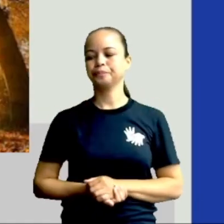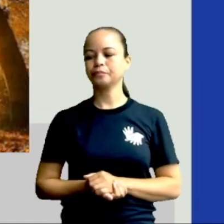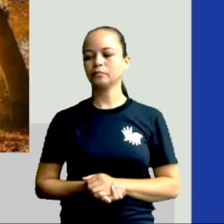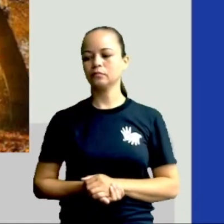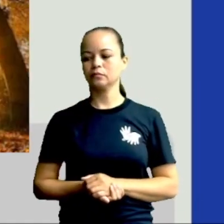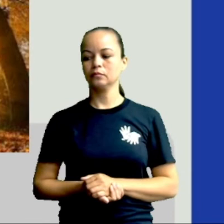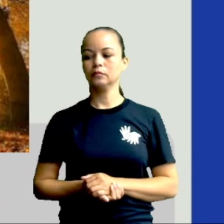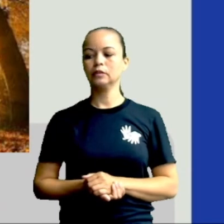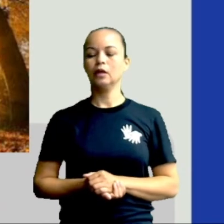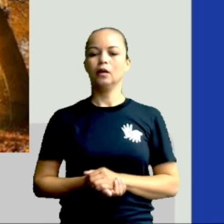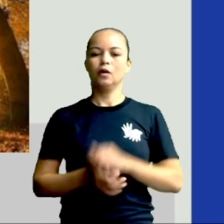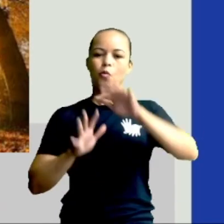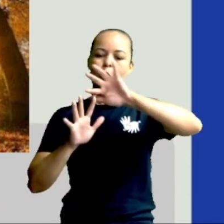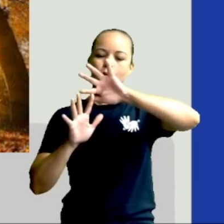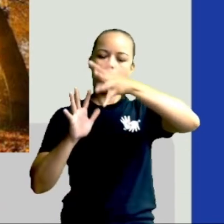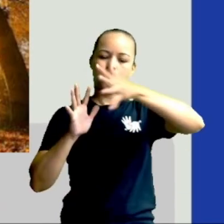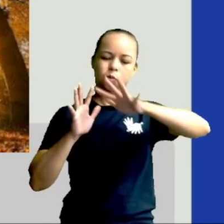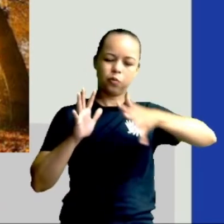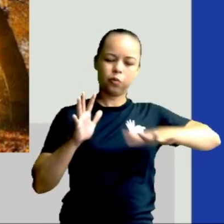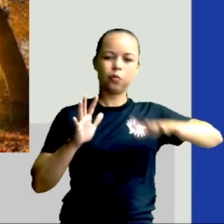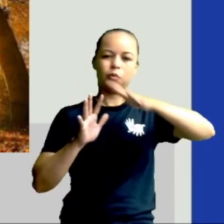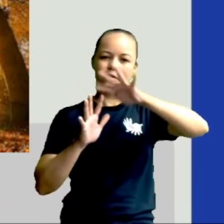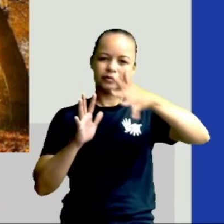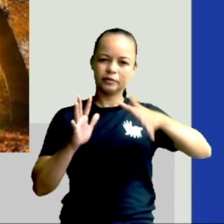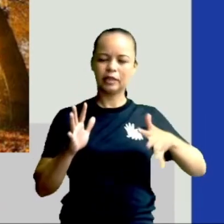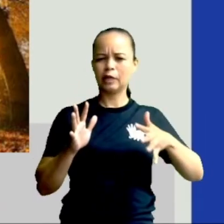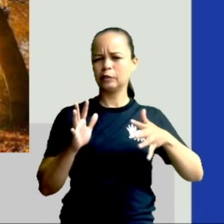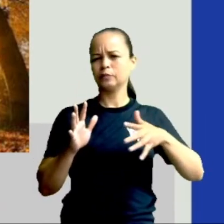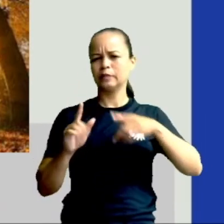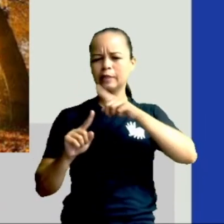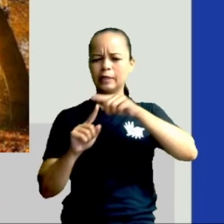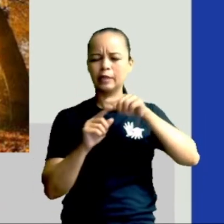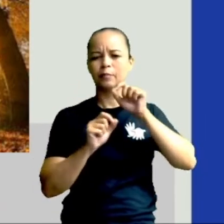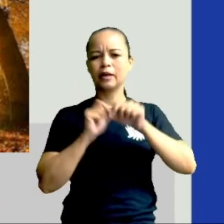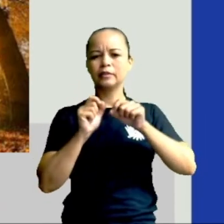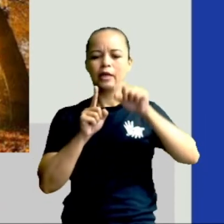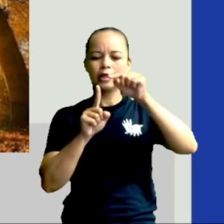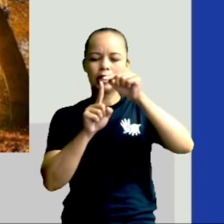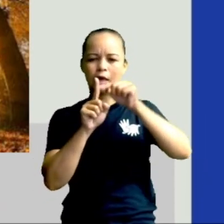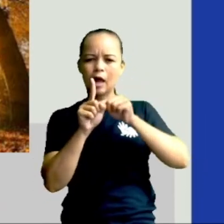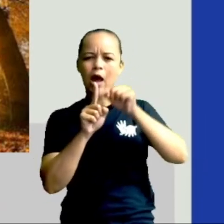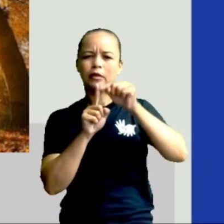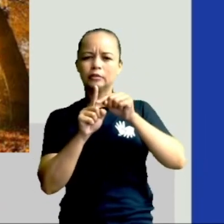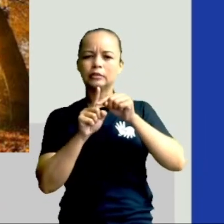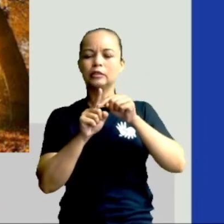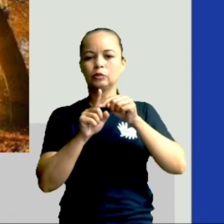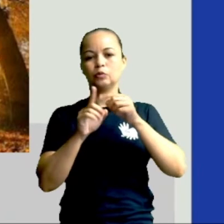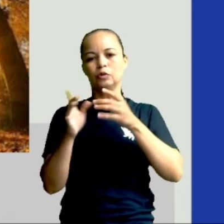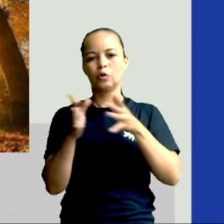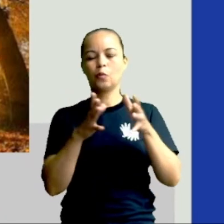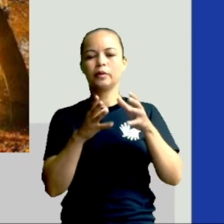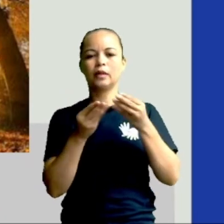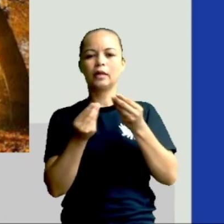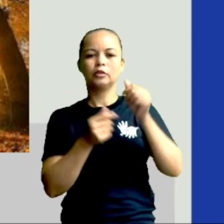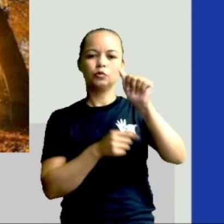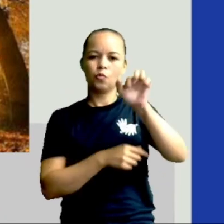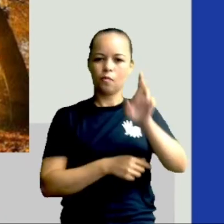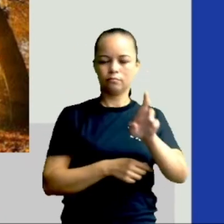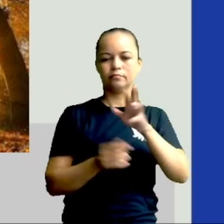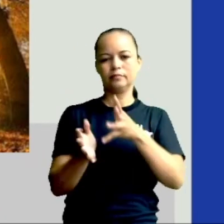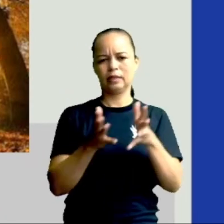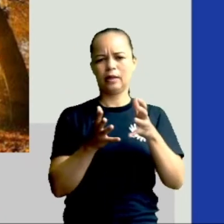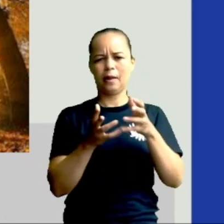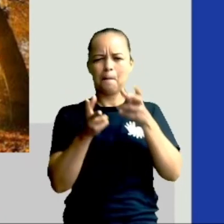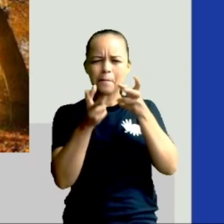outono. O outono é uma estação típica de redução de temperatura e umidade do ar. É pouco percebido aqui no